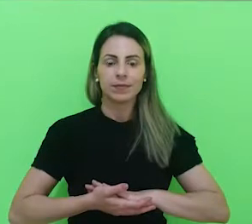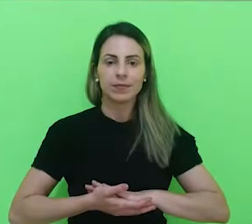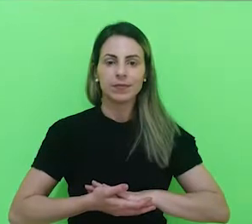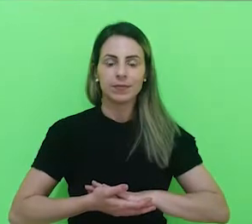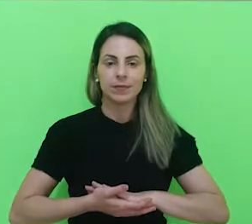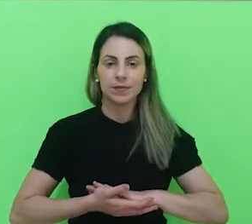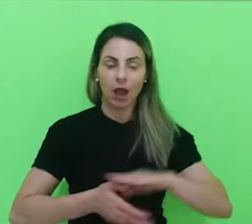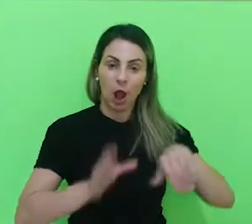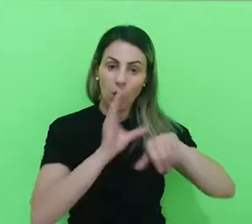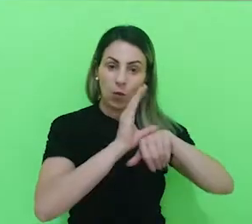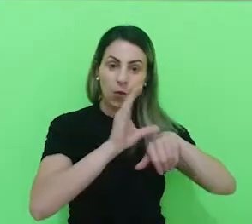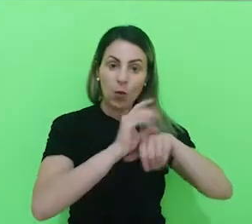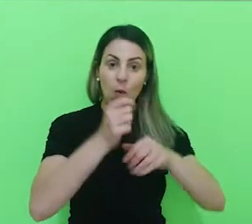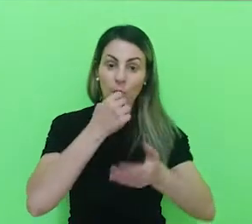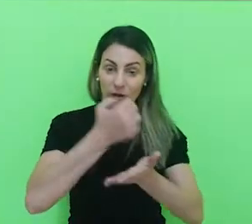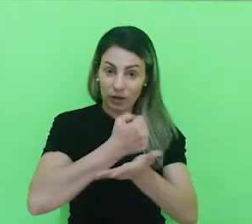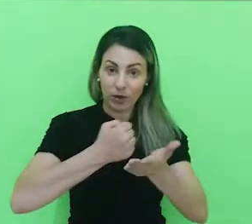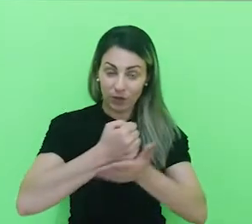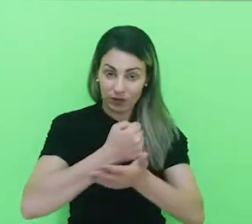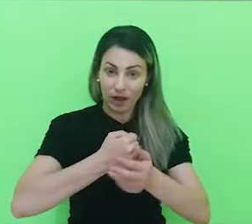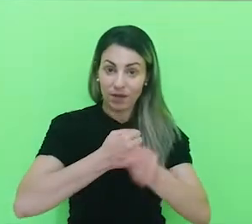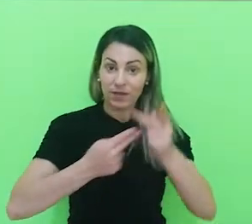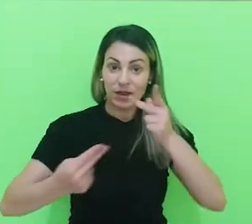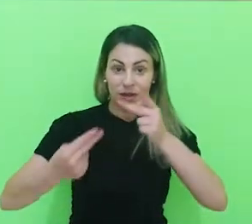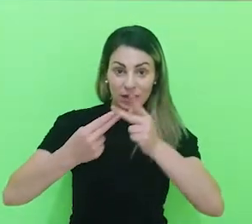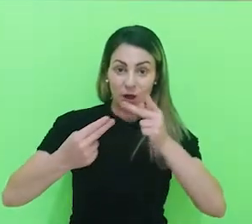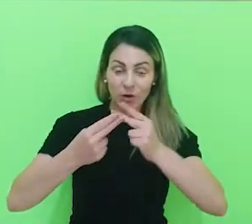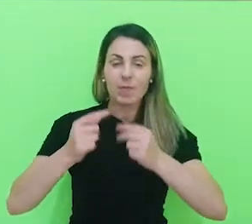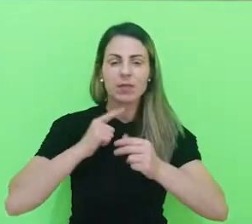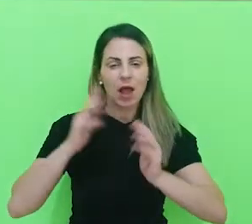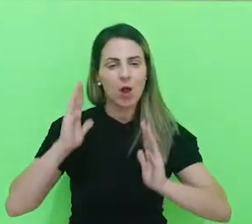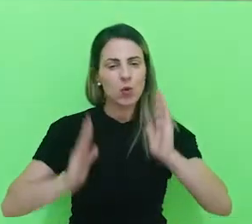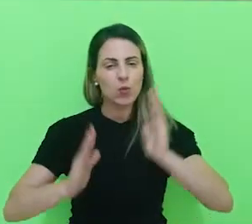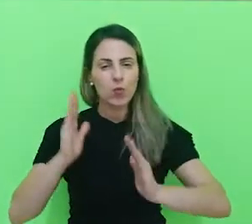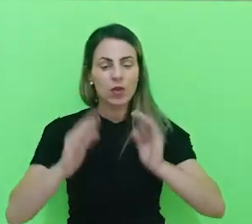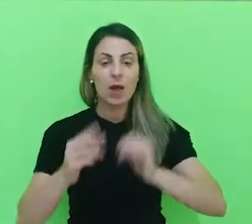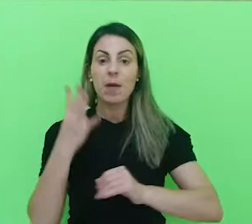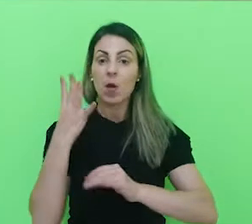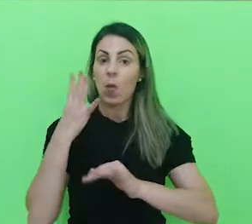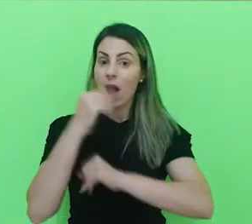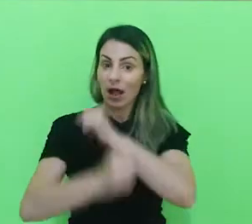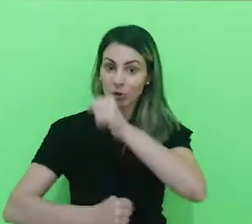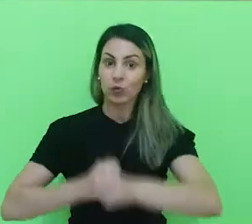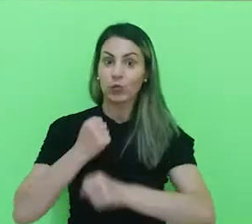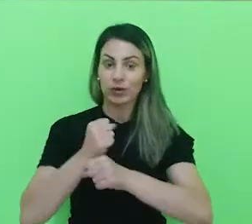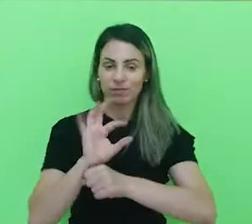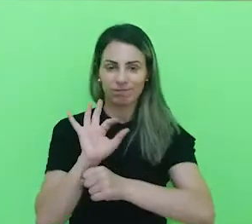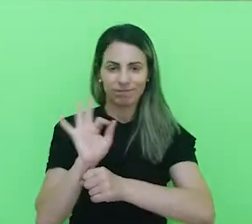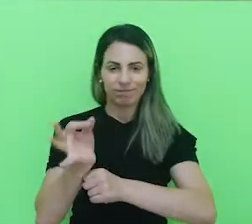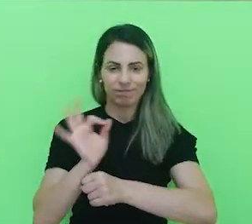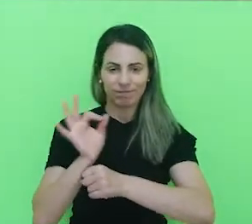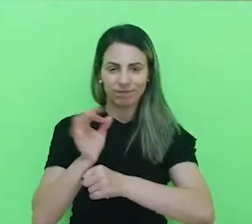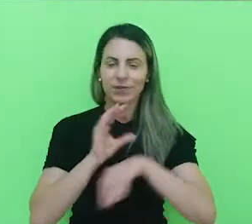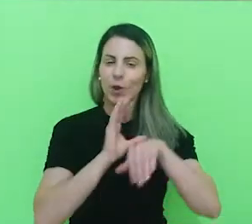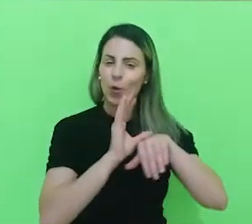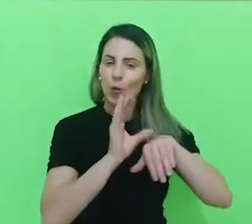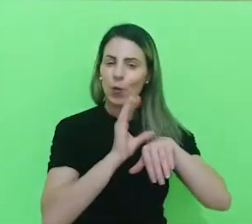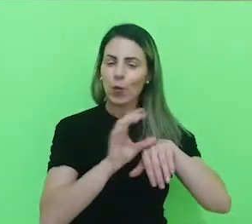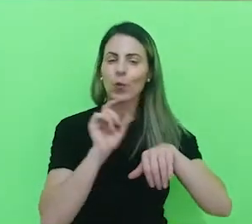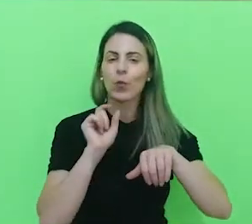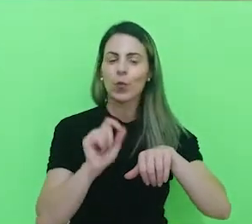O curso de farmácia aqui na Unif, ele tem um tempo de duração de 4 anos, é um curso